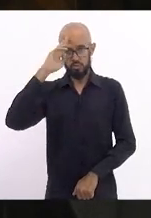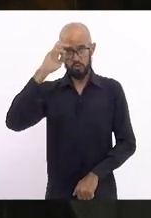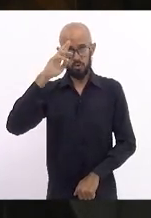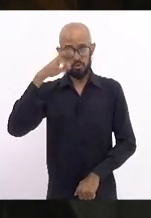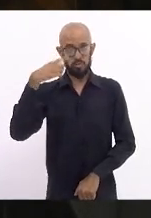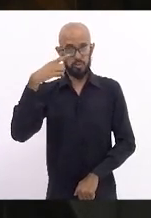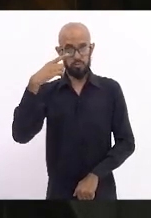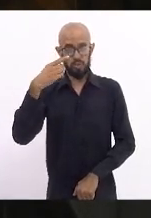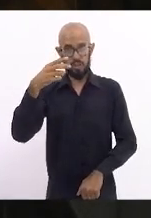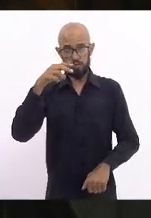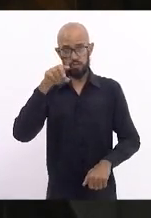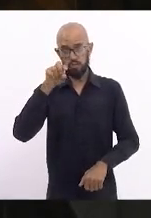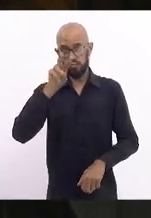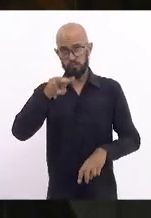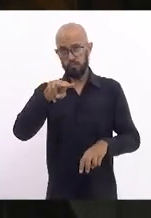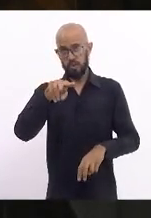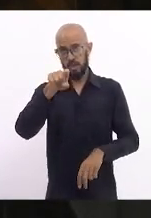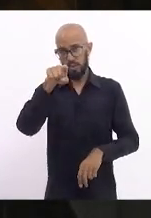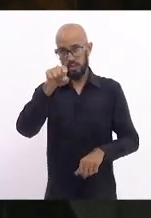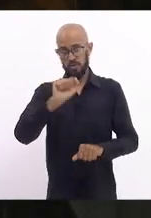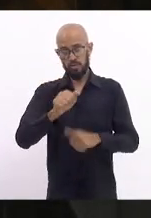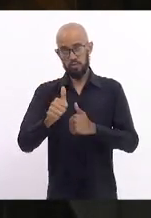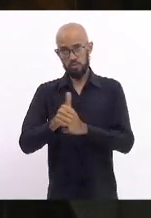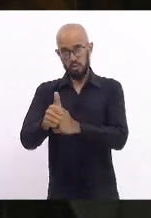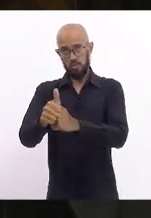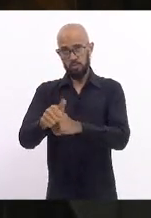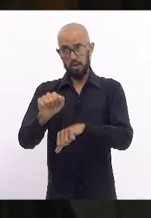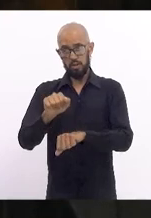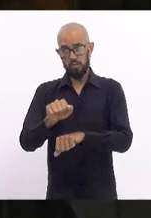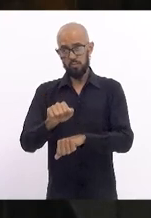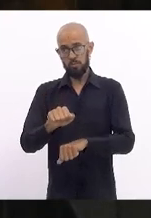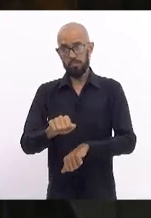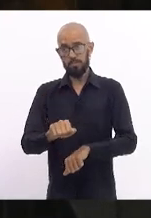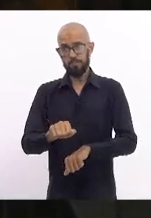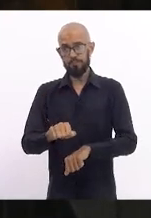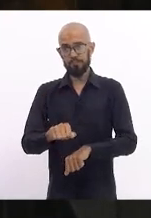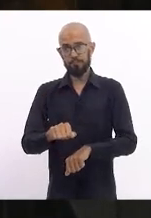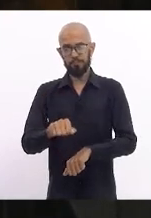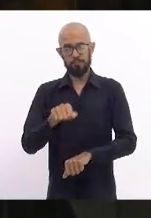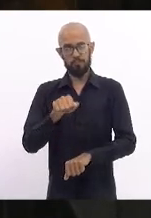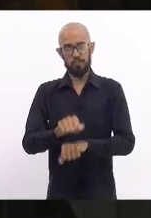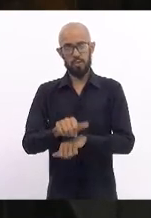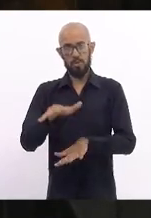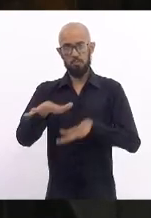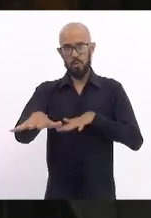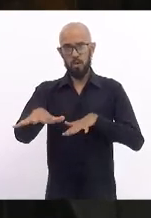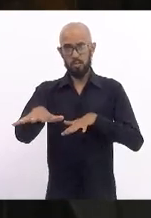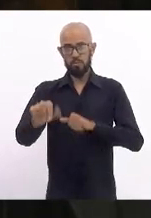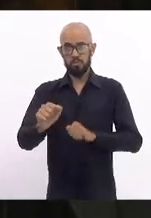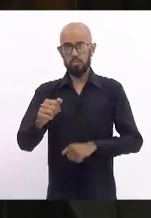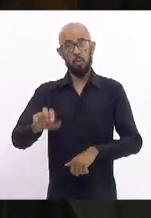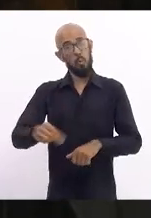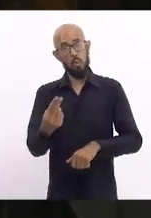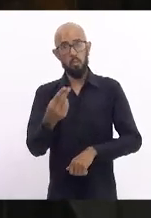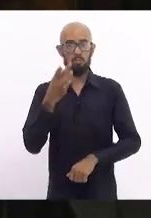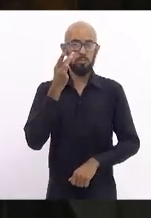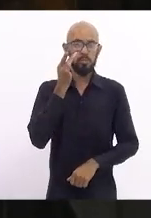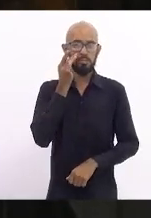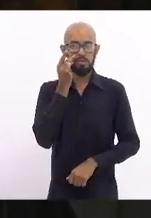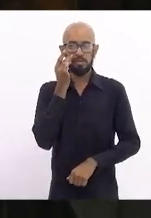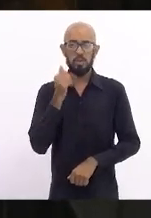assistem e nos acompanham de forma remota e presencial,